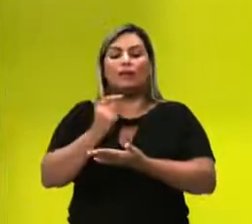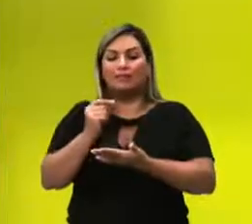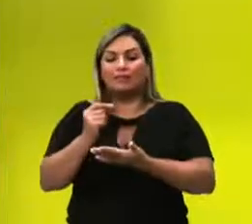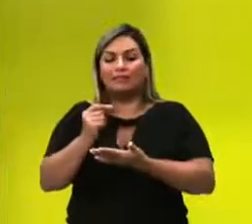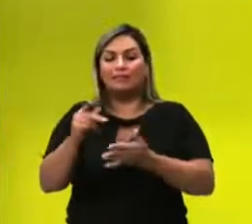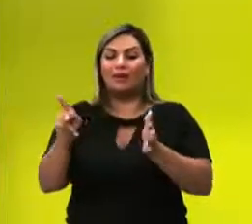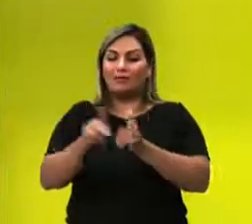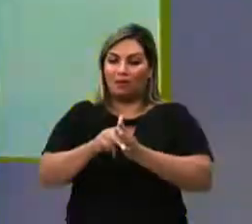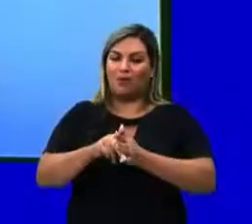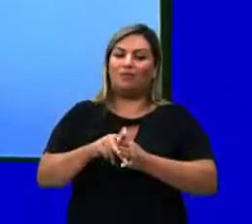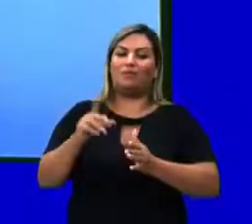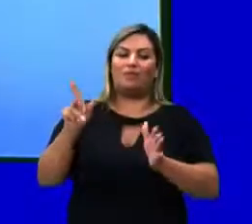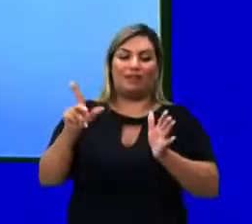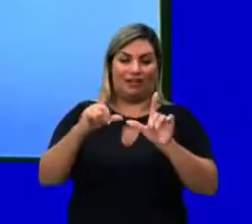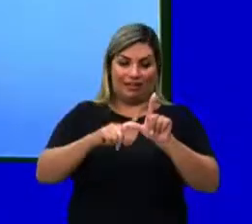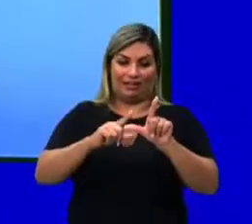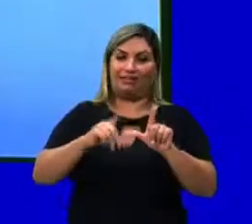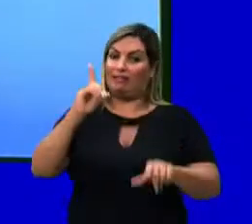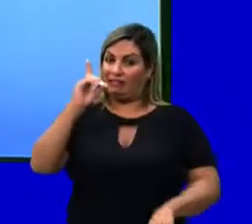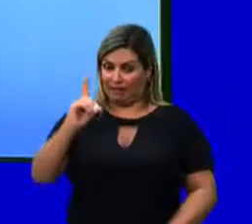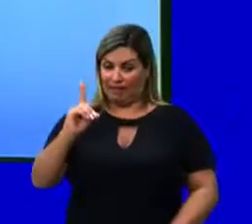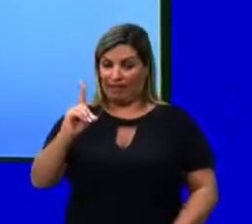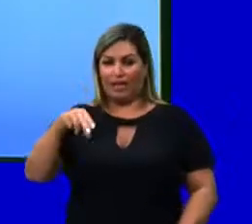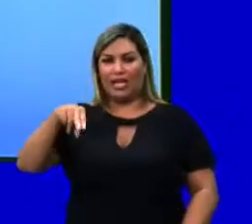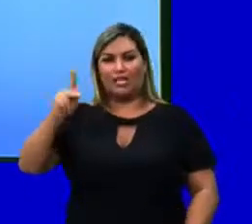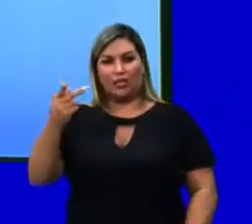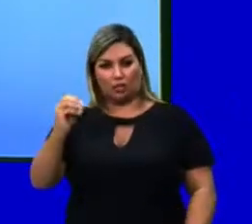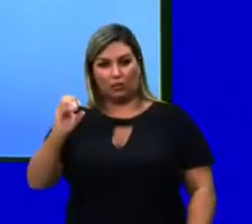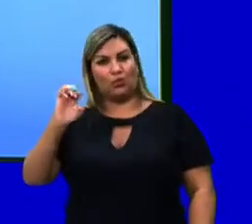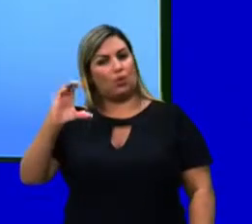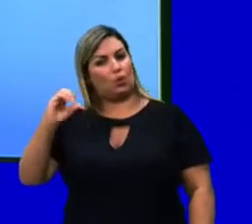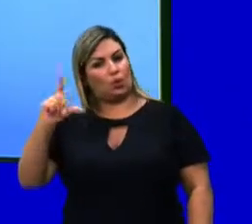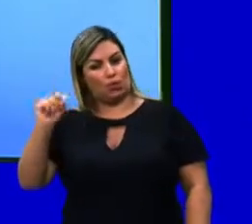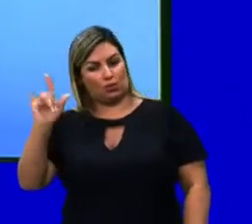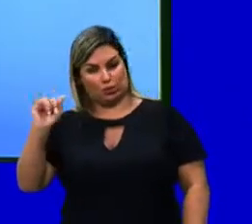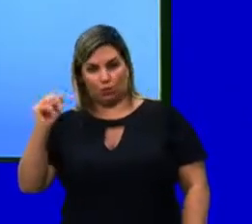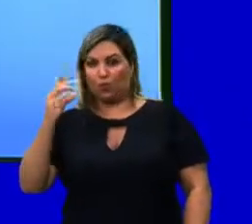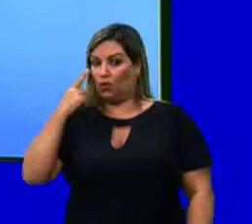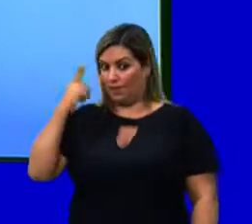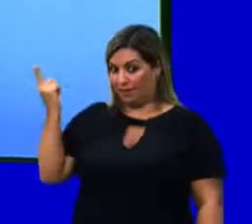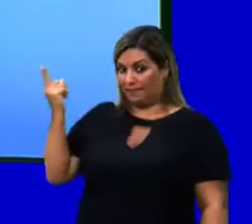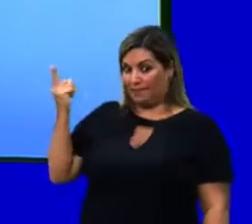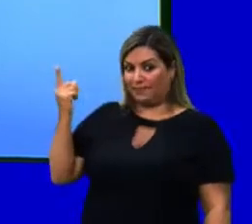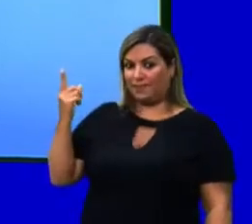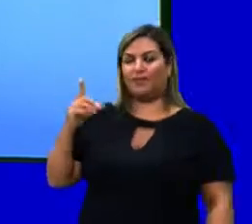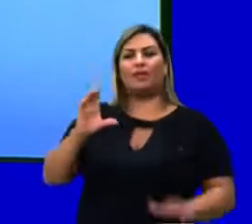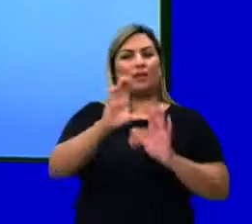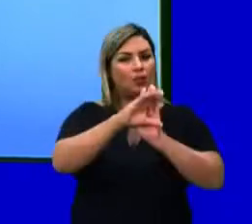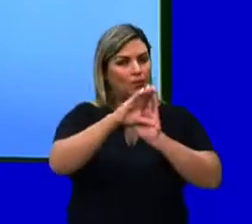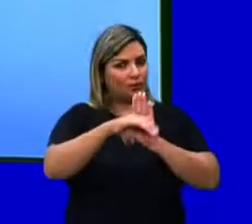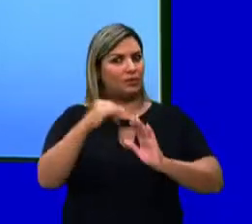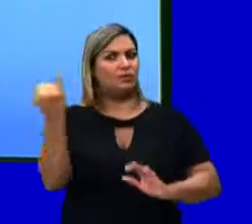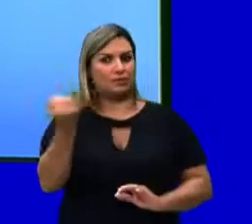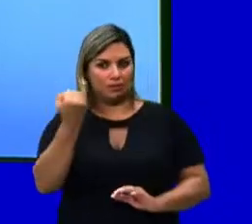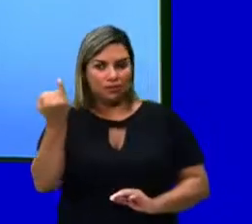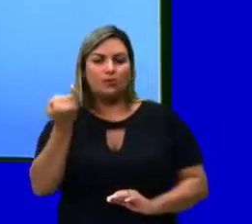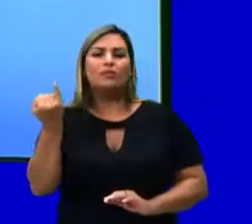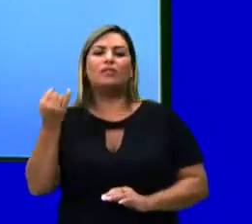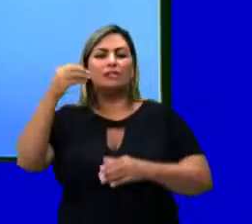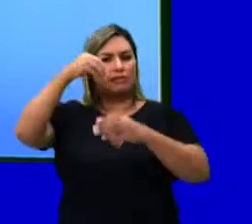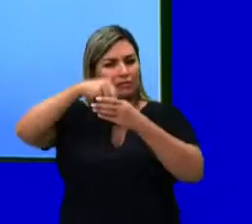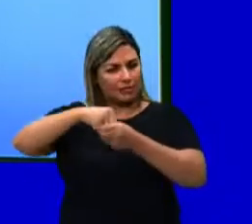o seu nicho ecológico. Então, vamos adiante aqui, pessoal. Então, estamos falando de conceitos importantes